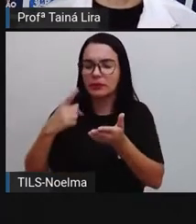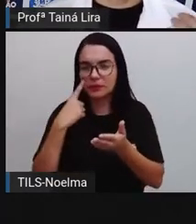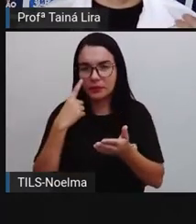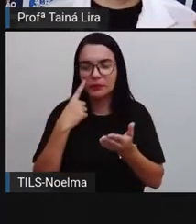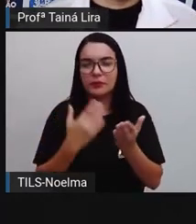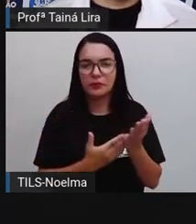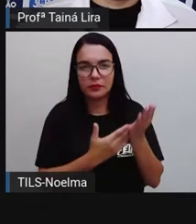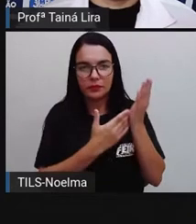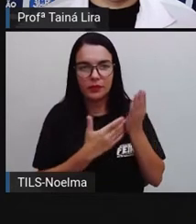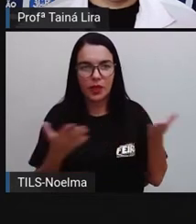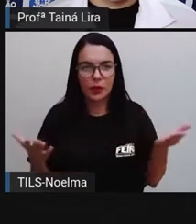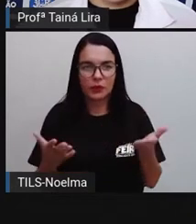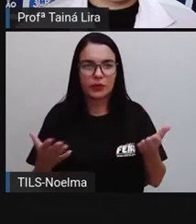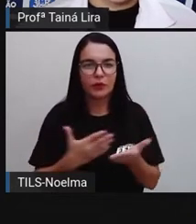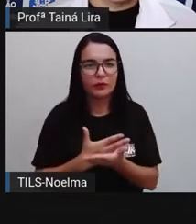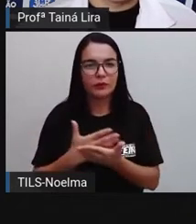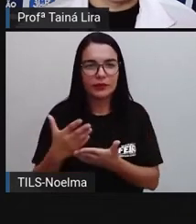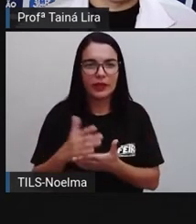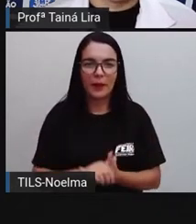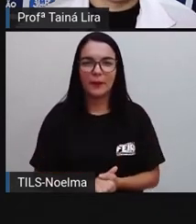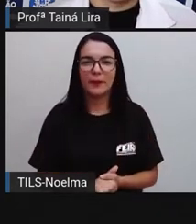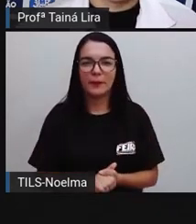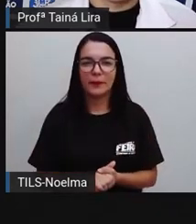Então, vamos começar.